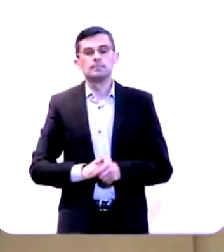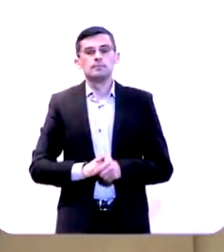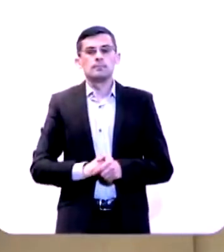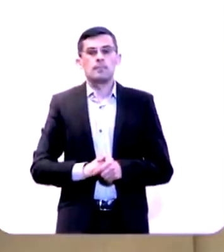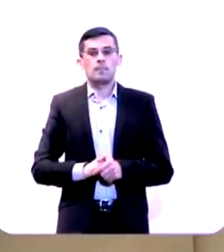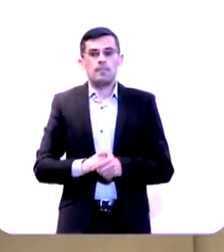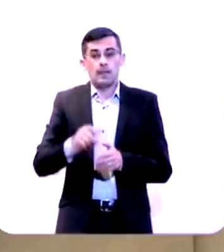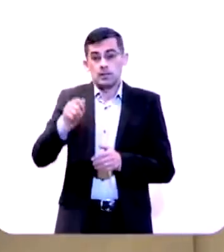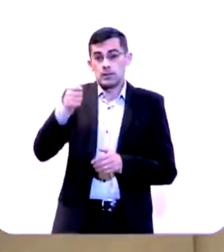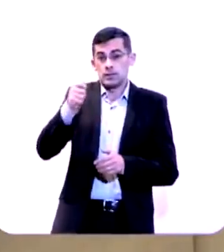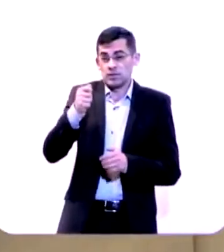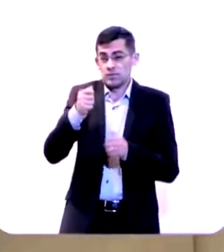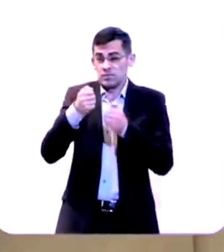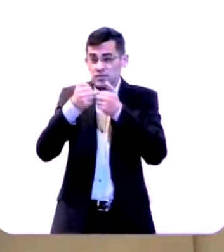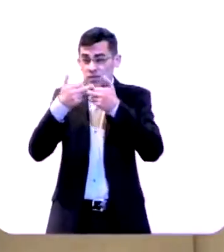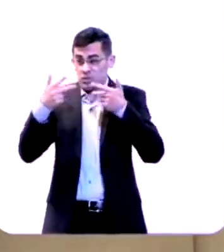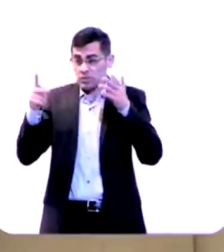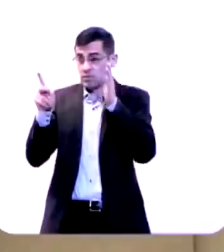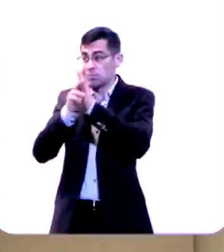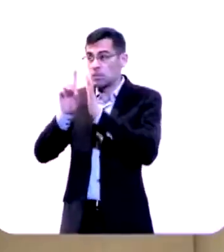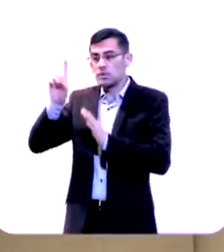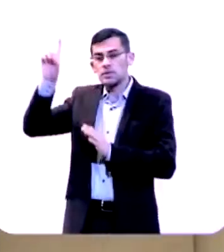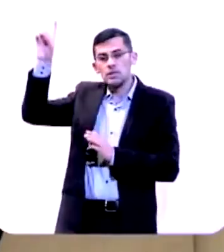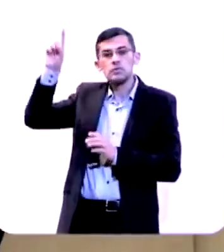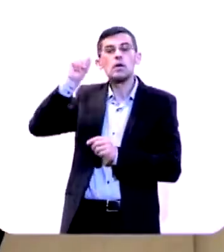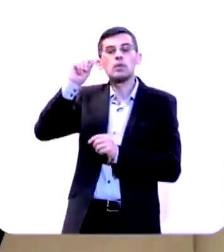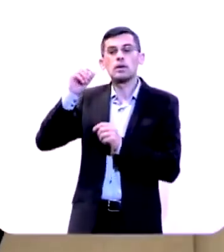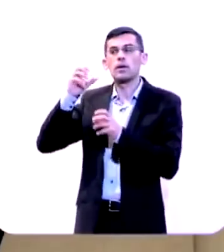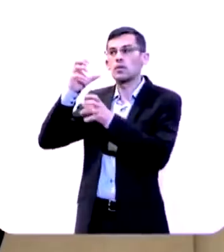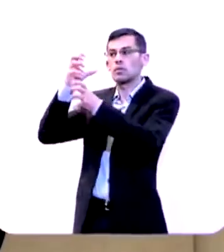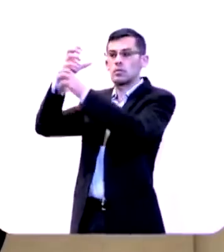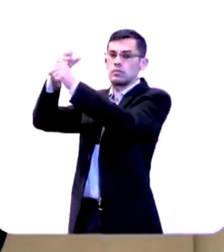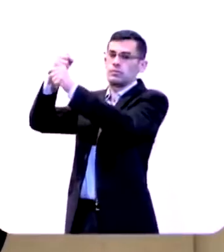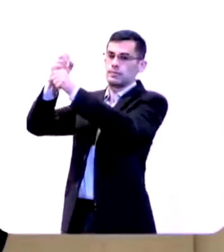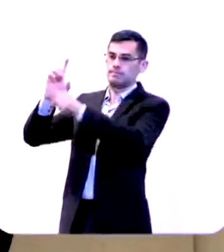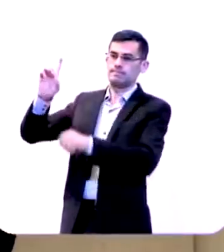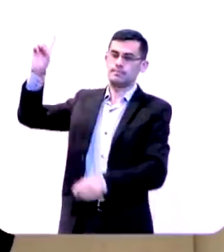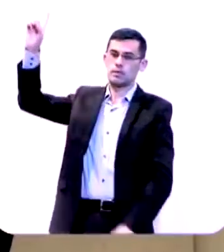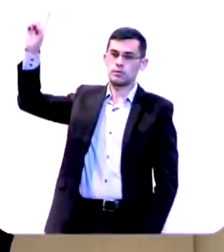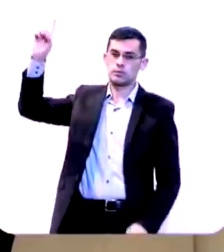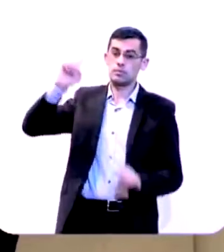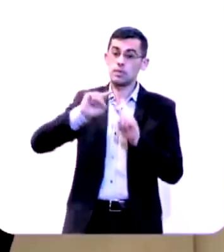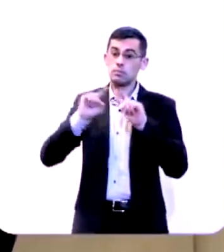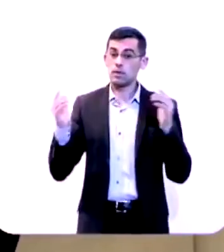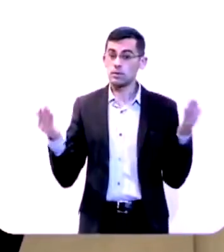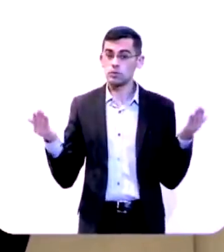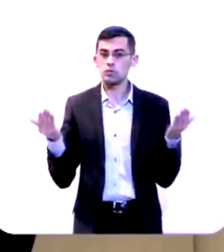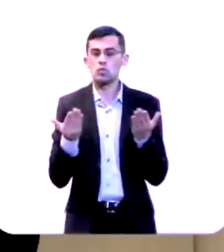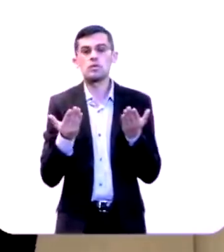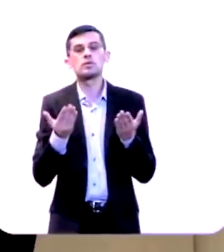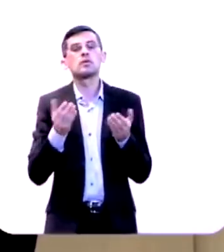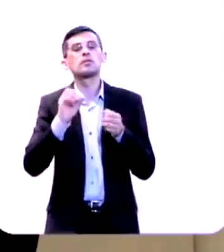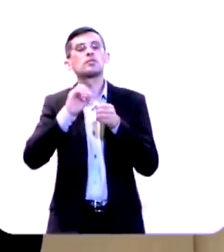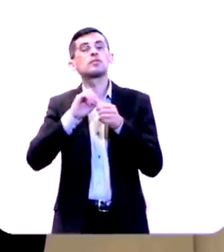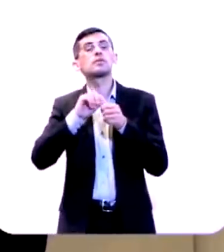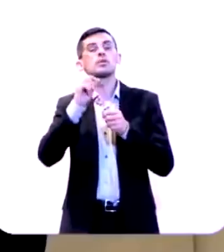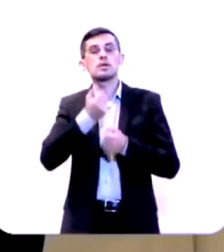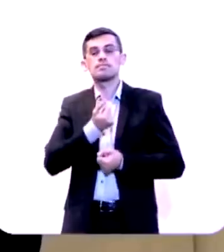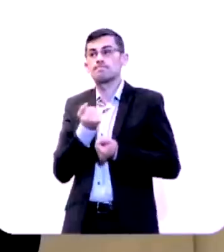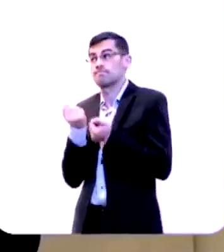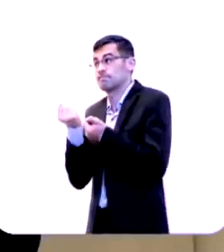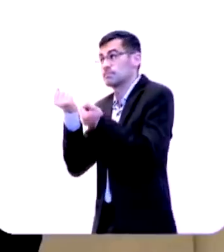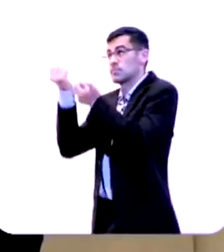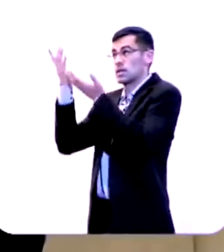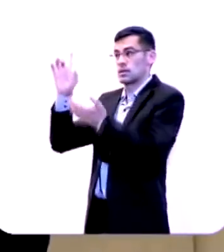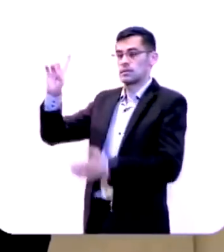a chave do tesouro é muito simples é depender de Deus mas hoje eu queria que você fizesse algumas entregas ao